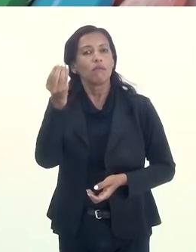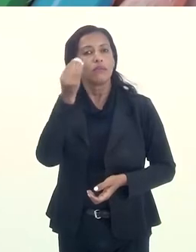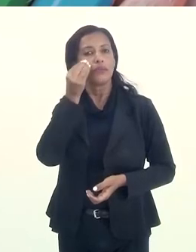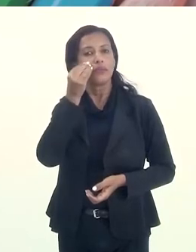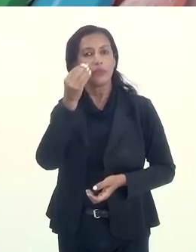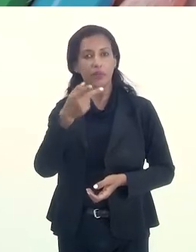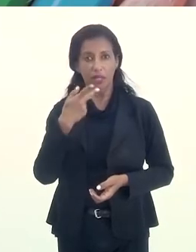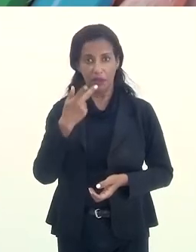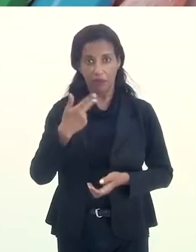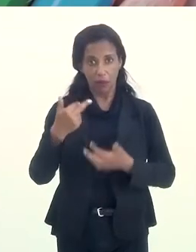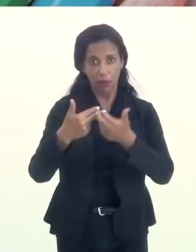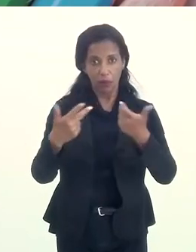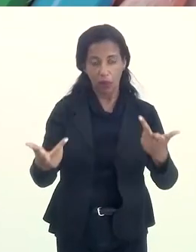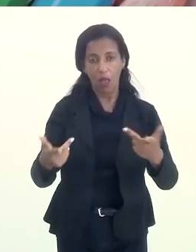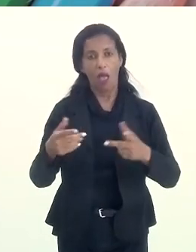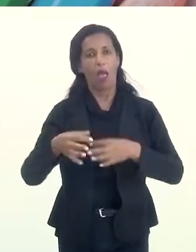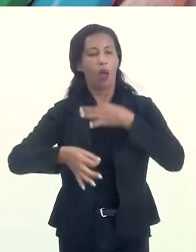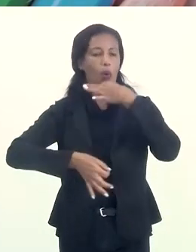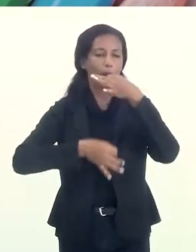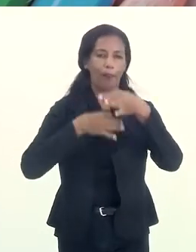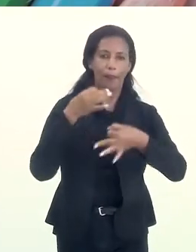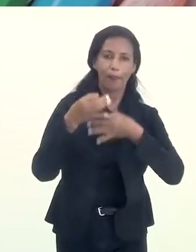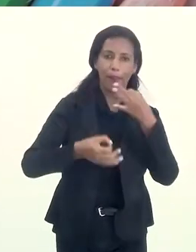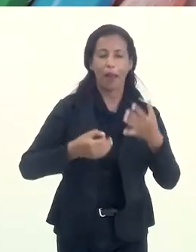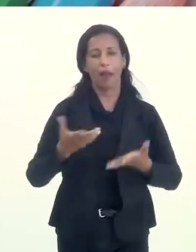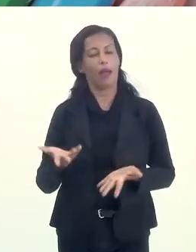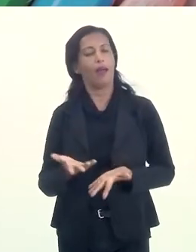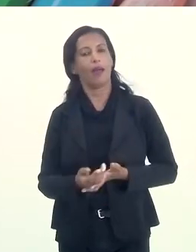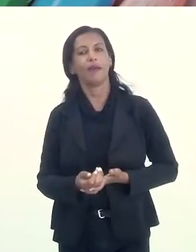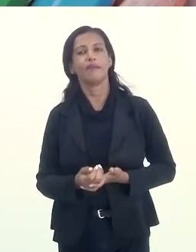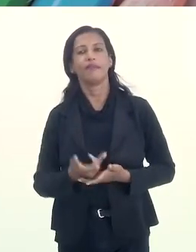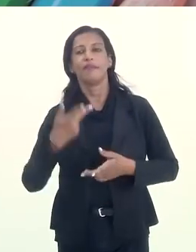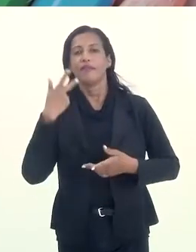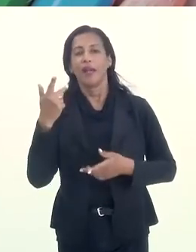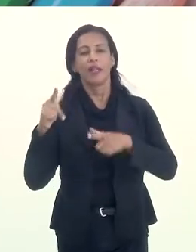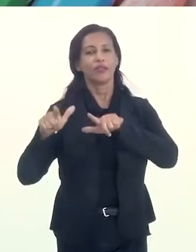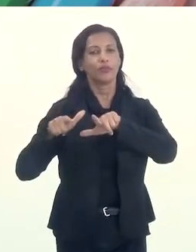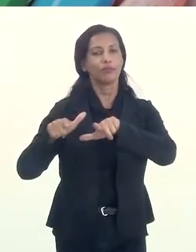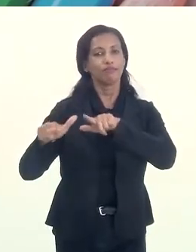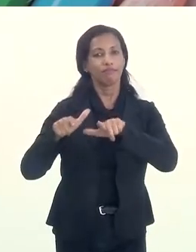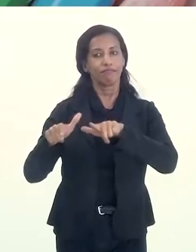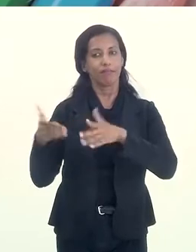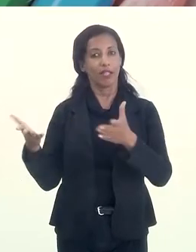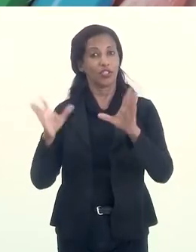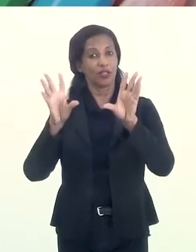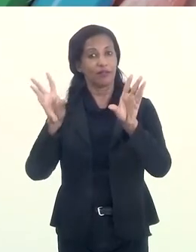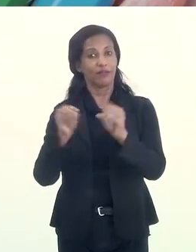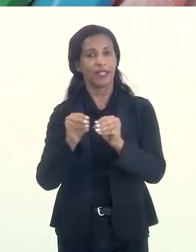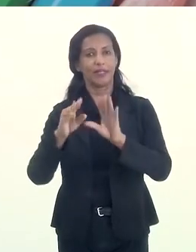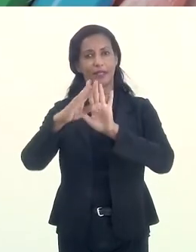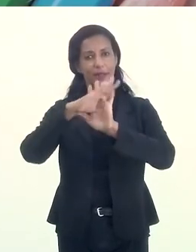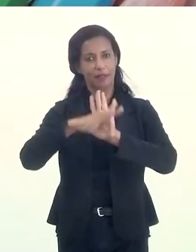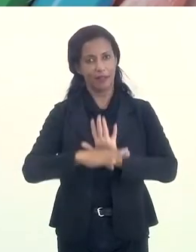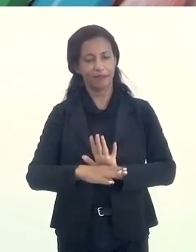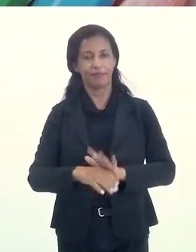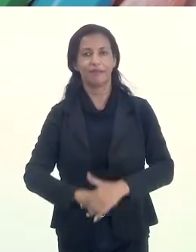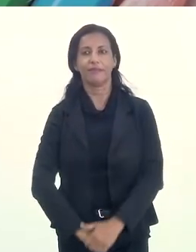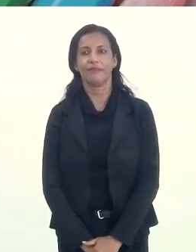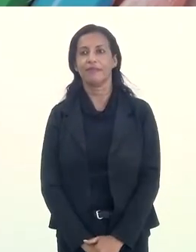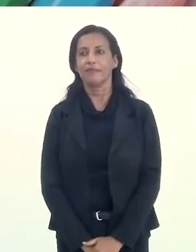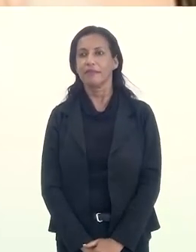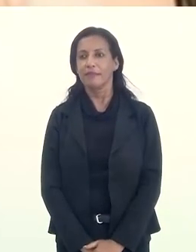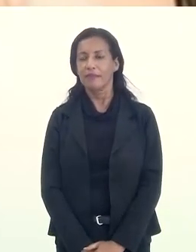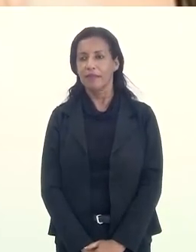ouvindo aí, se você quer deixar algum recado, alguma dica, alguma sugestão, falar de algum trabalho. A gente está encerrando o programa.